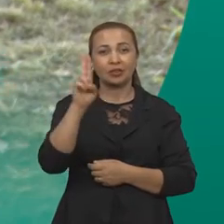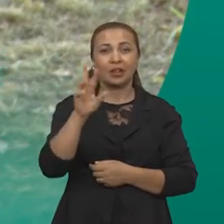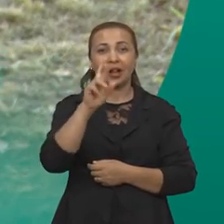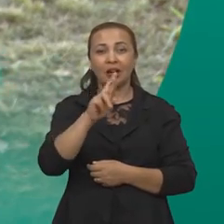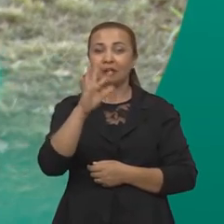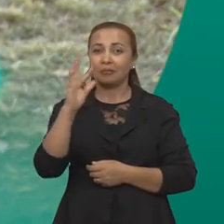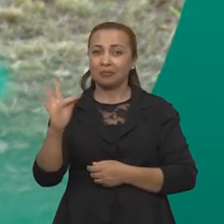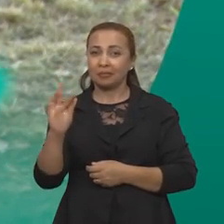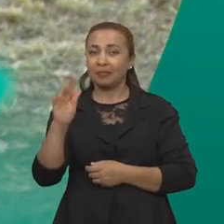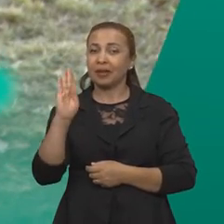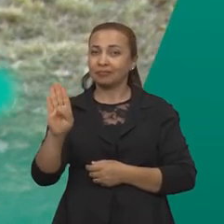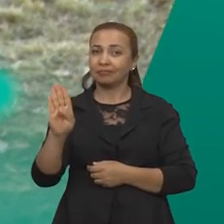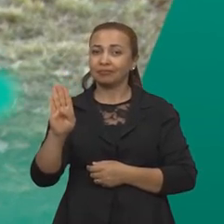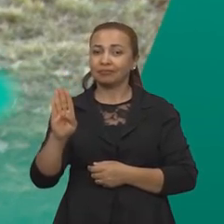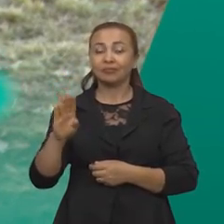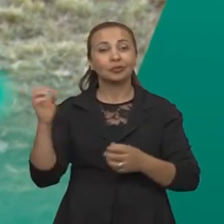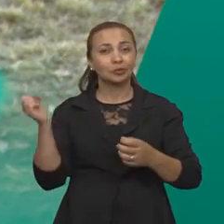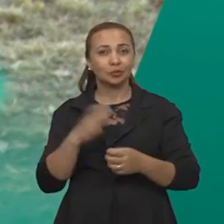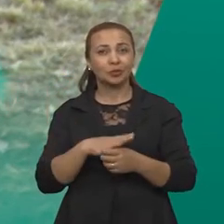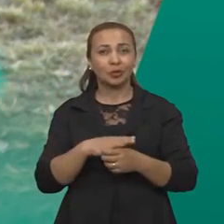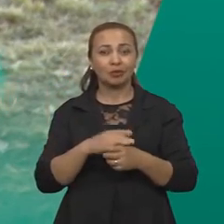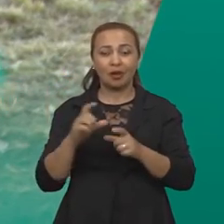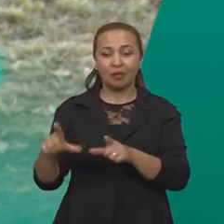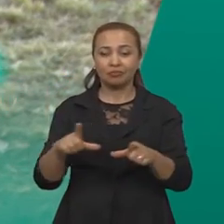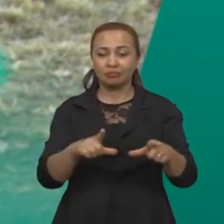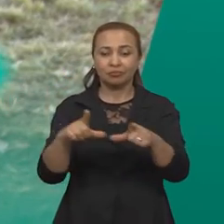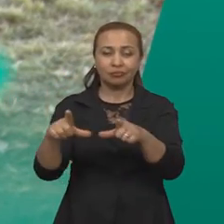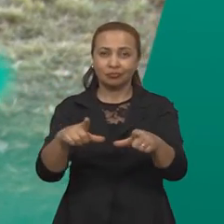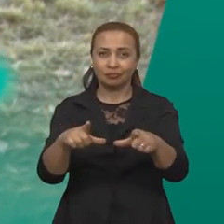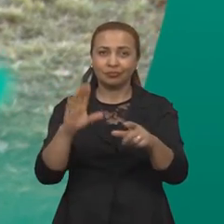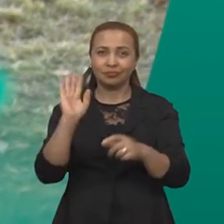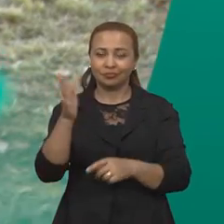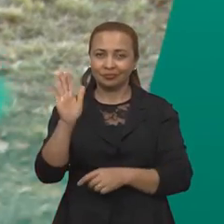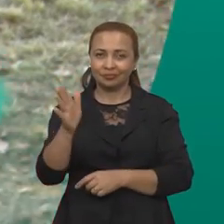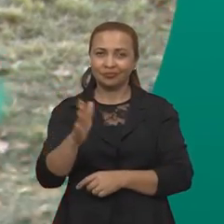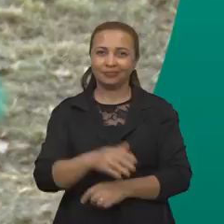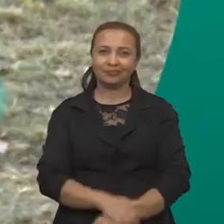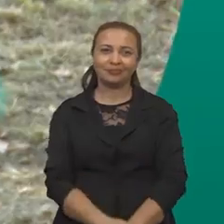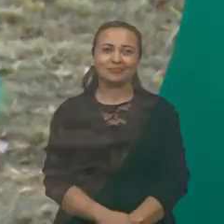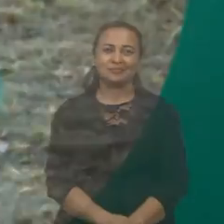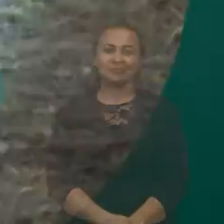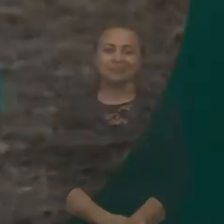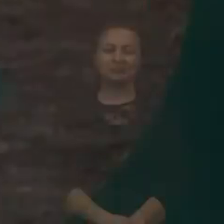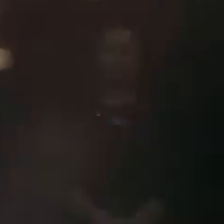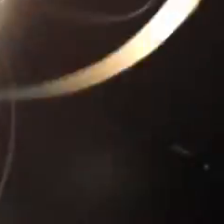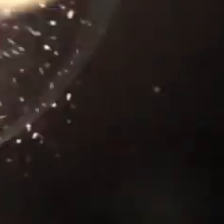Federal do Recôncavo da Bahia inovam na criação do piso tátil. É já, já!